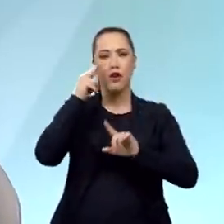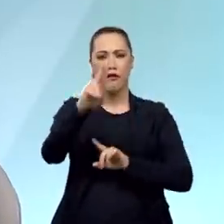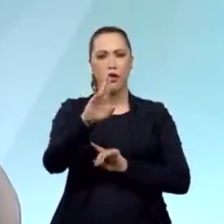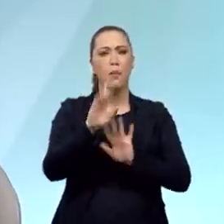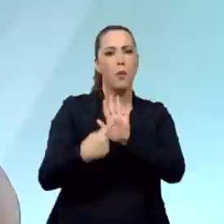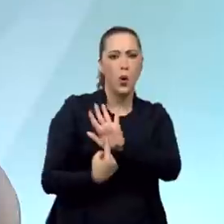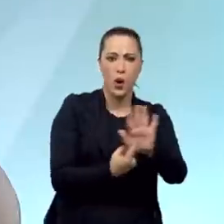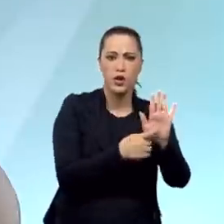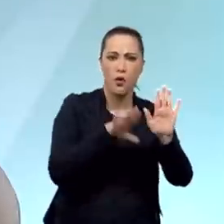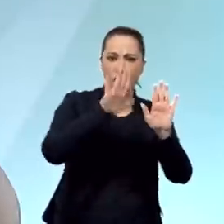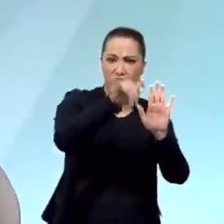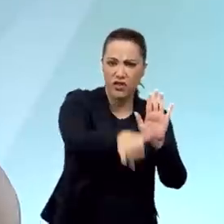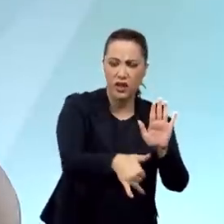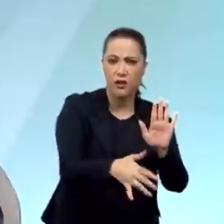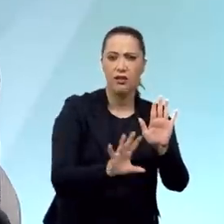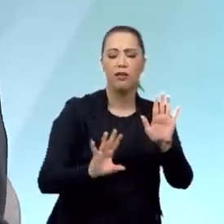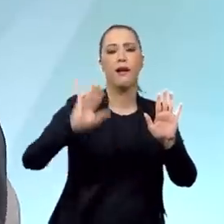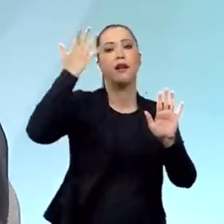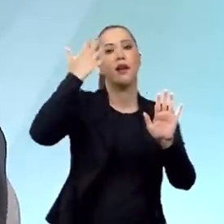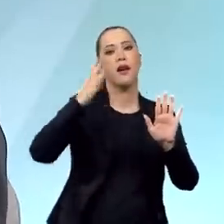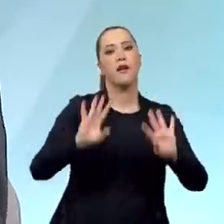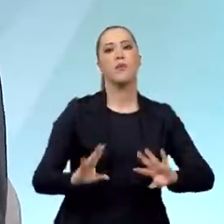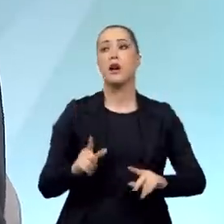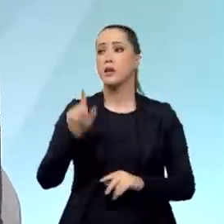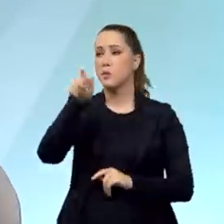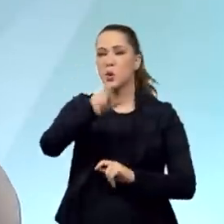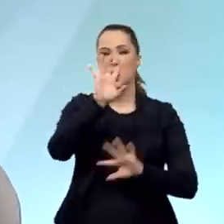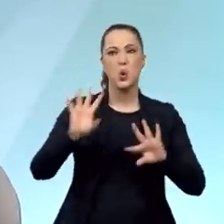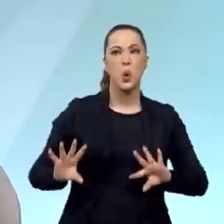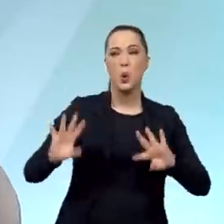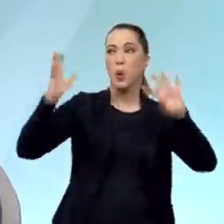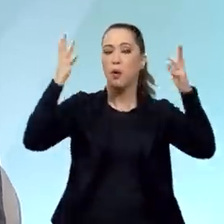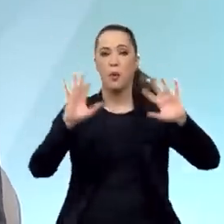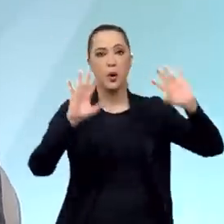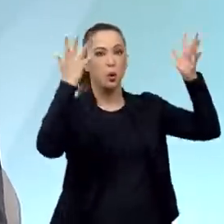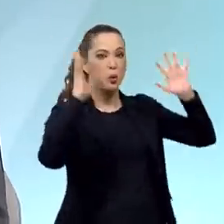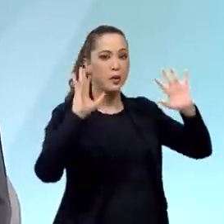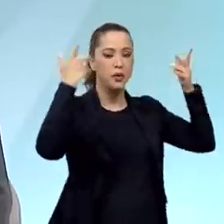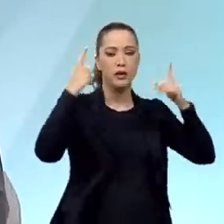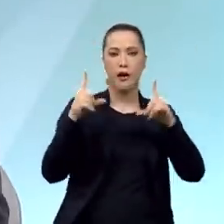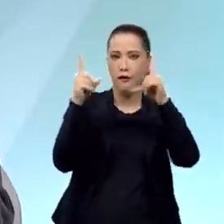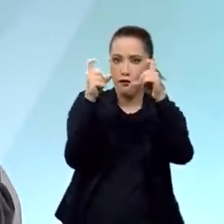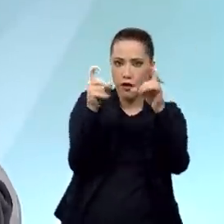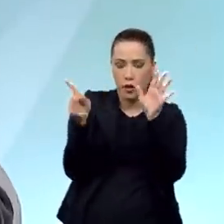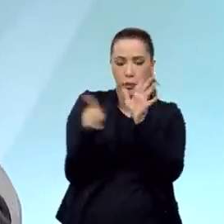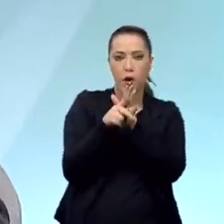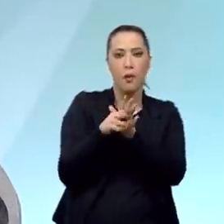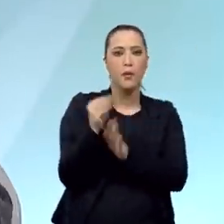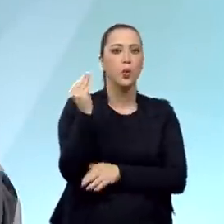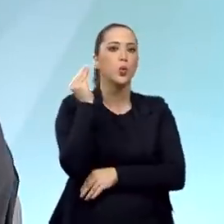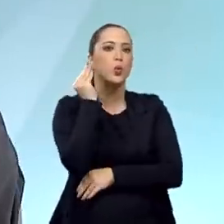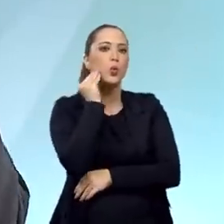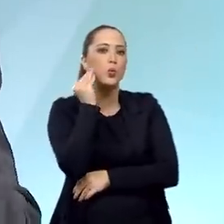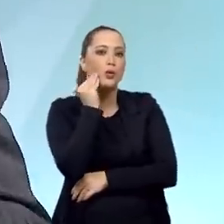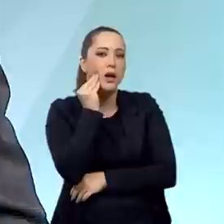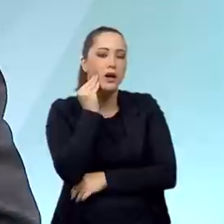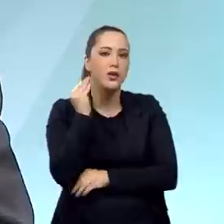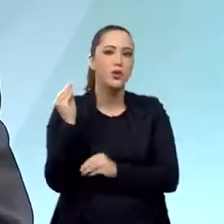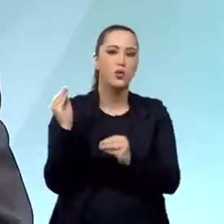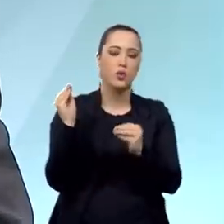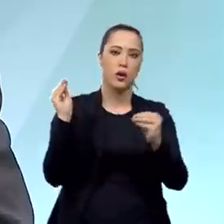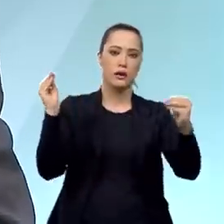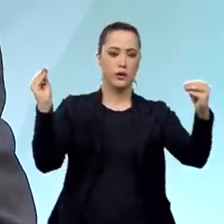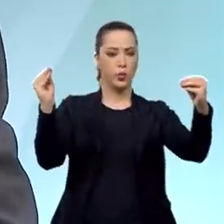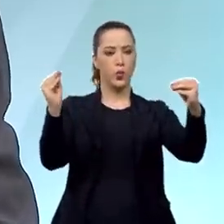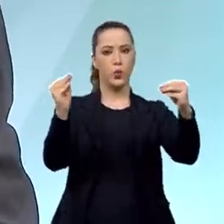sinalizando o final da guerra. As comemorações foram tão grandes, inclusive aquela foto emblemática, do beijo do marinheiro com uma